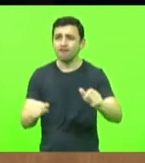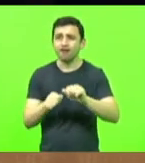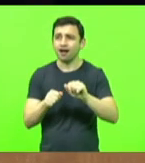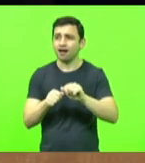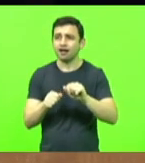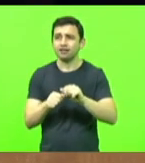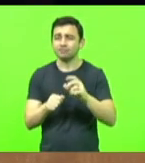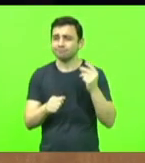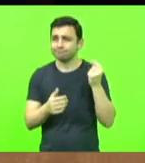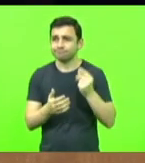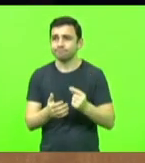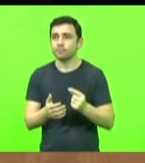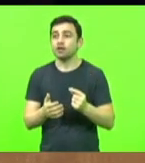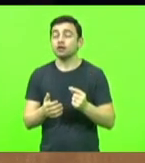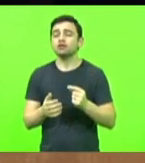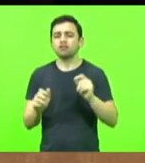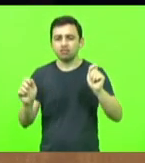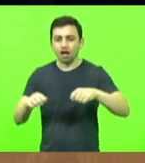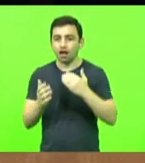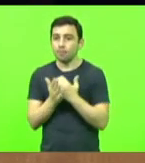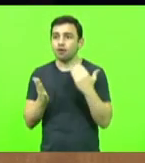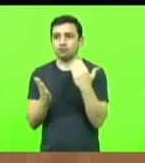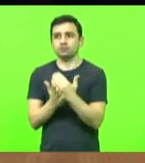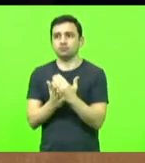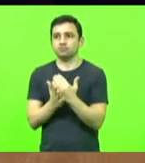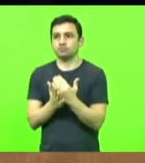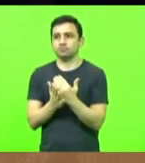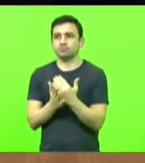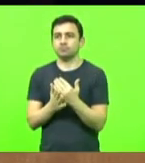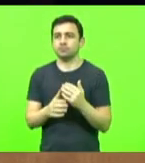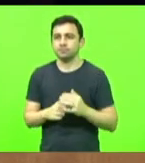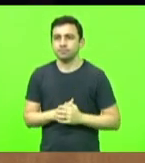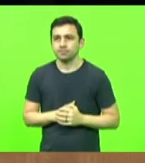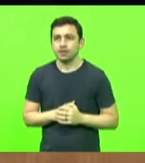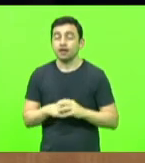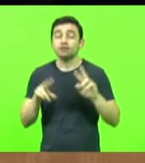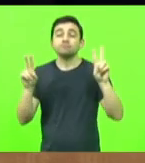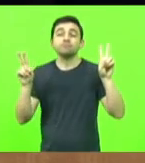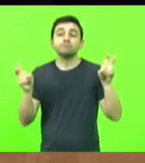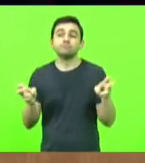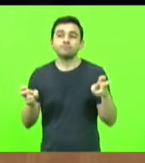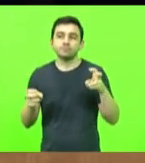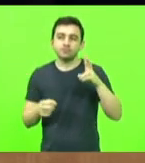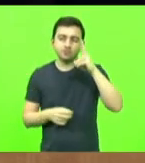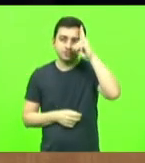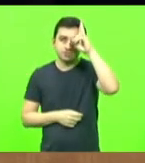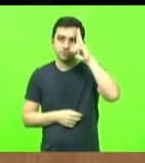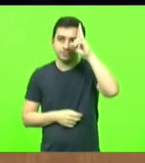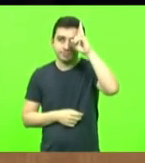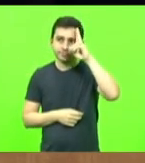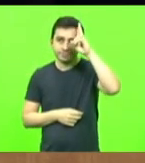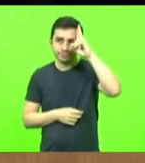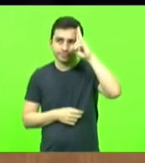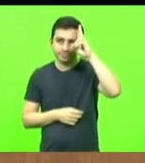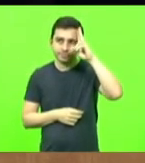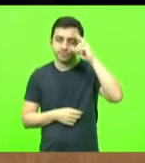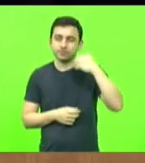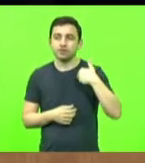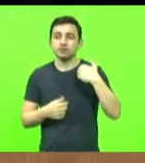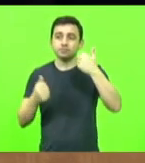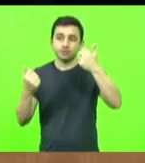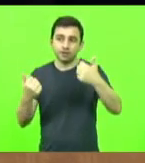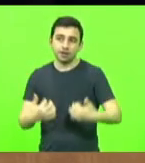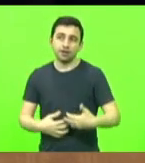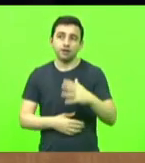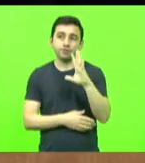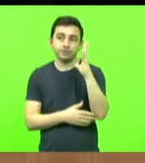fazer mais. Gostaria de abrir um parênteses para contar uma história sobre o que acontece quando as